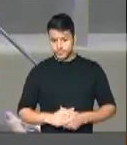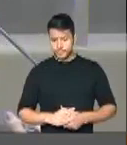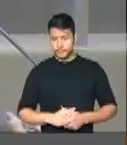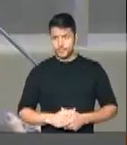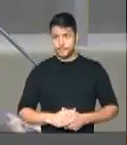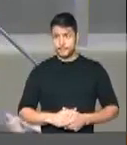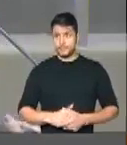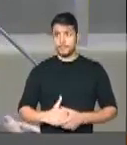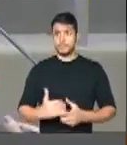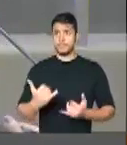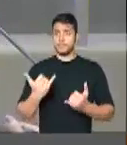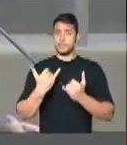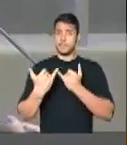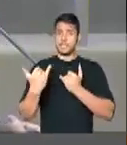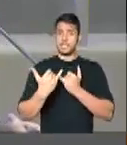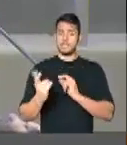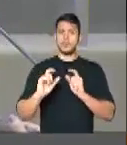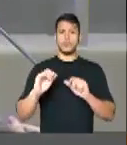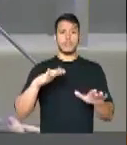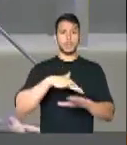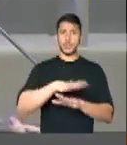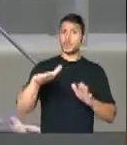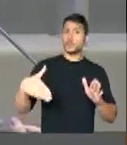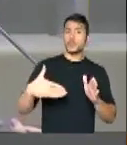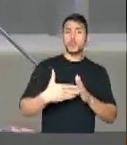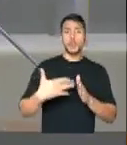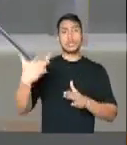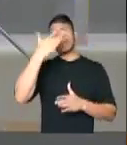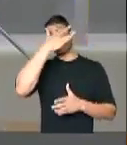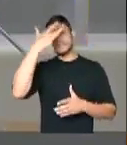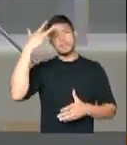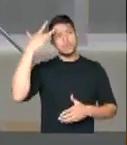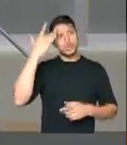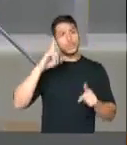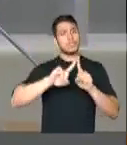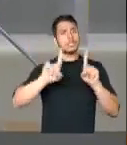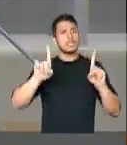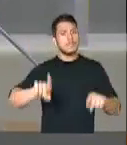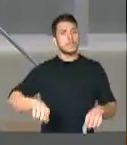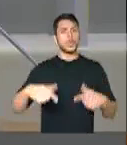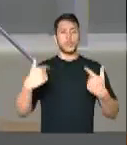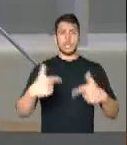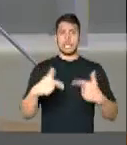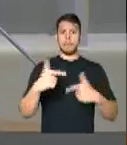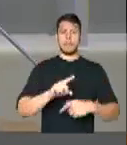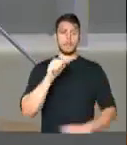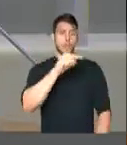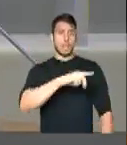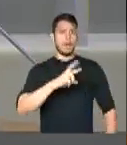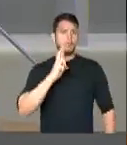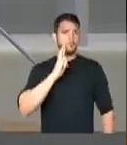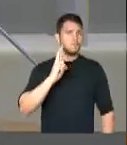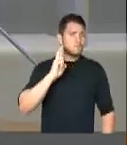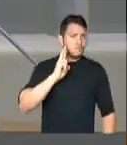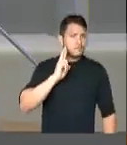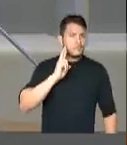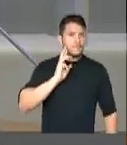como se dissesse que todos os servidores do DENIT que estão no estado de Rondônia